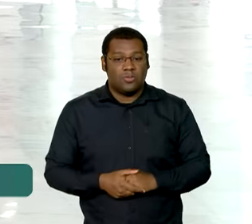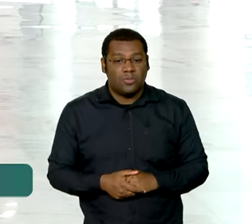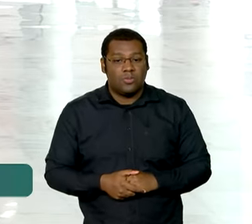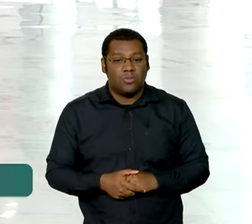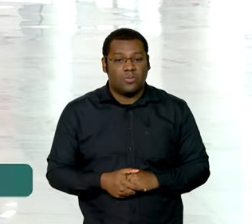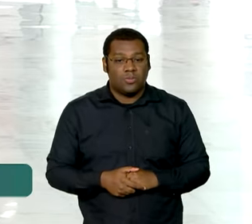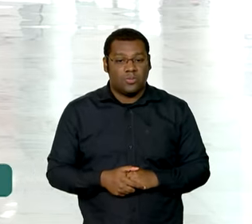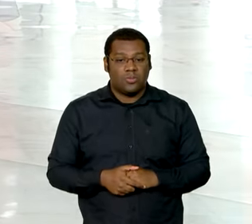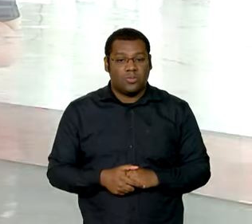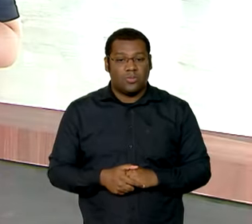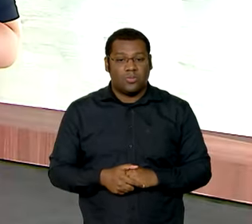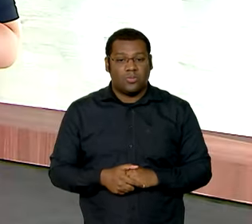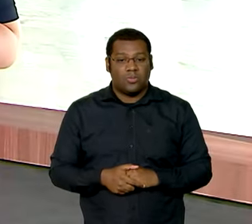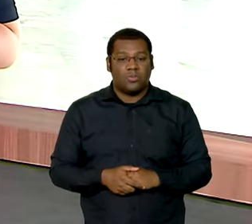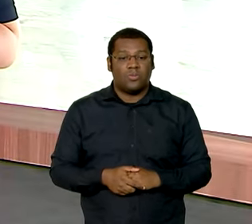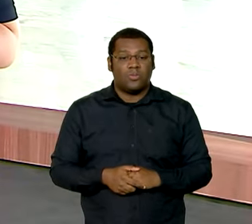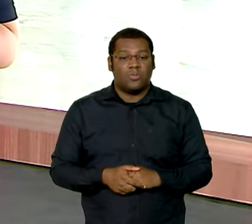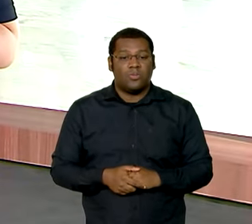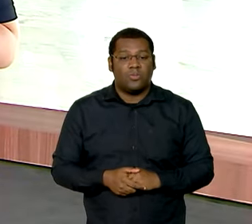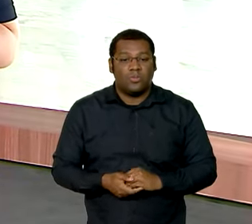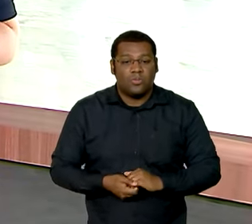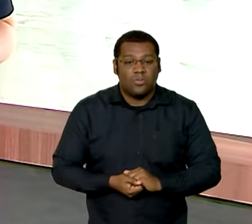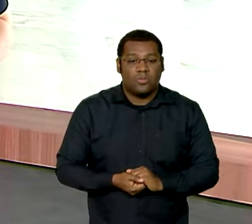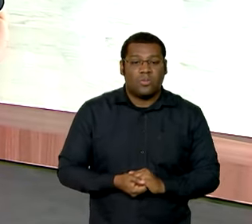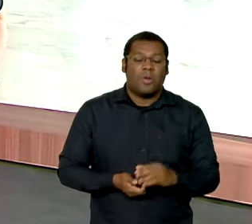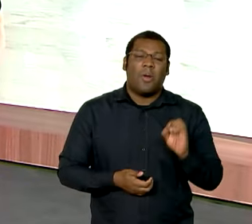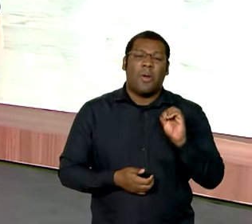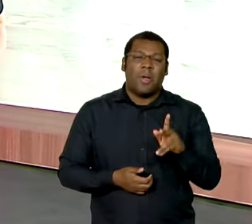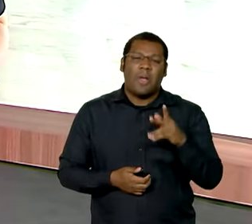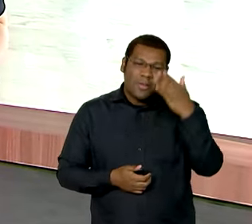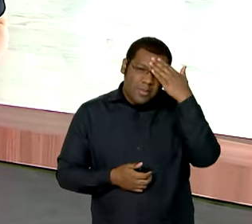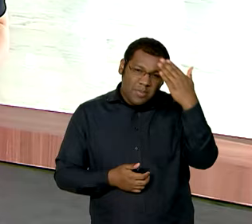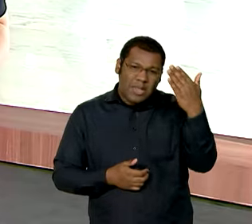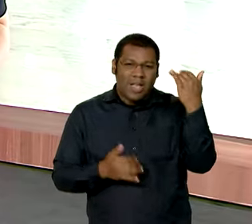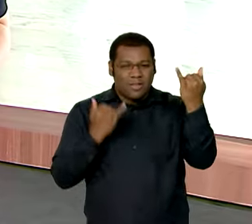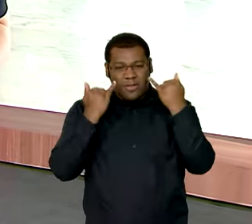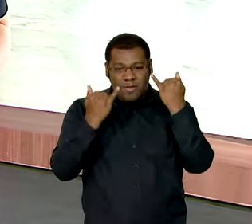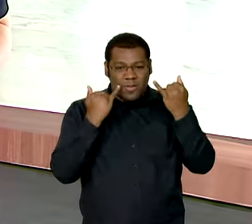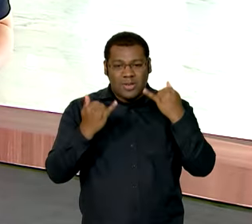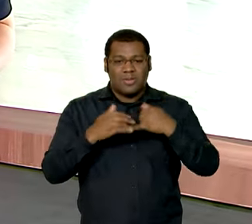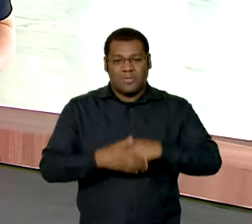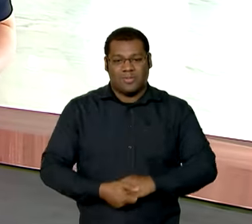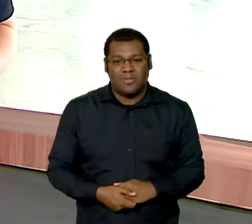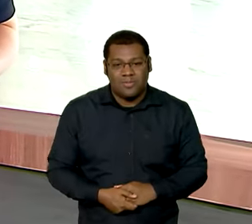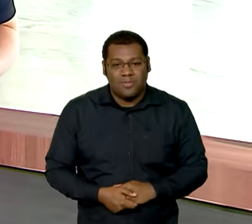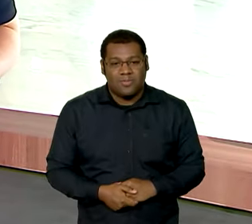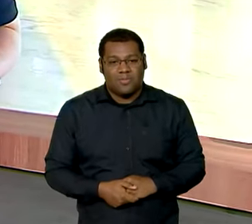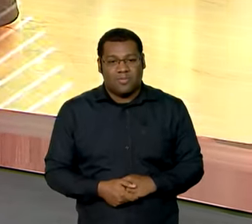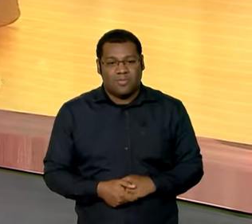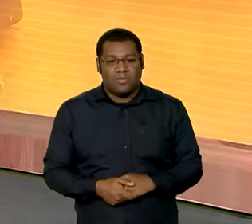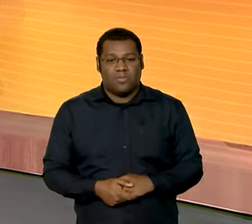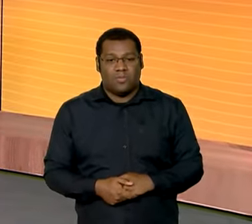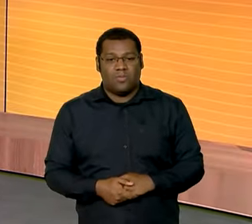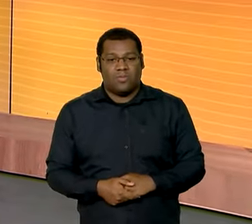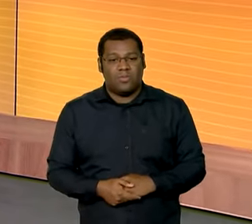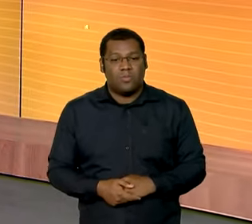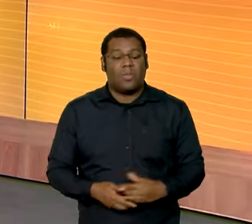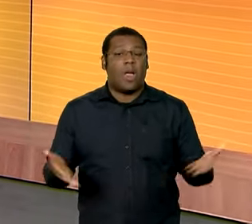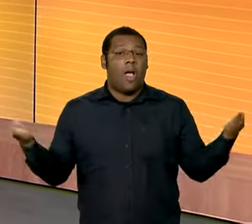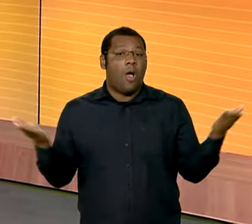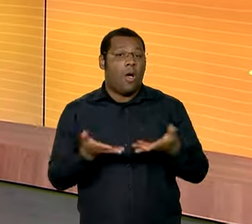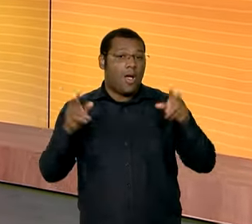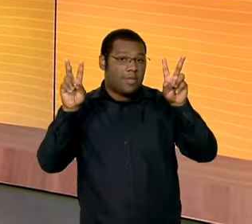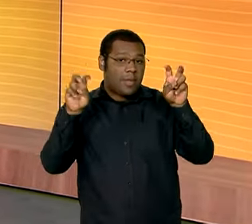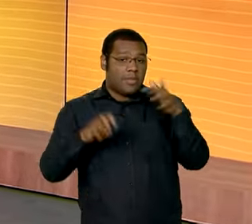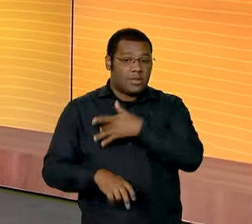Surdos. É isso, Vanessa. Volto com você. Ok, Jessica. Obrigada pelas informações. Bom trabalho para você. O assunto agora